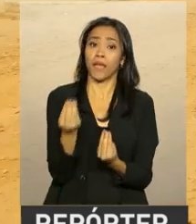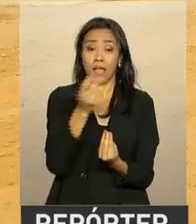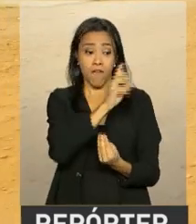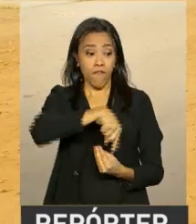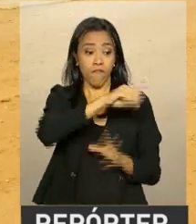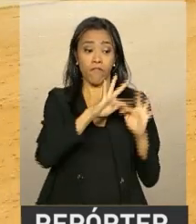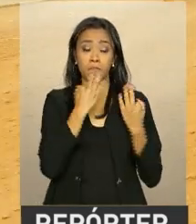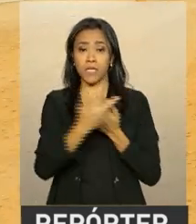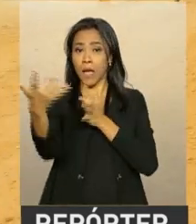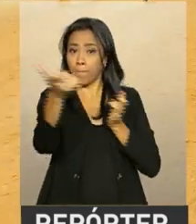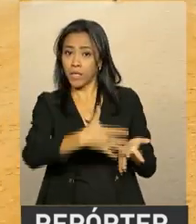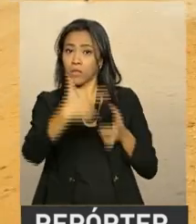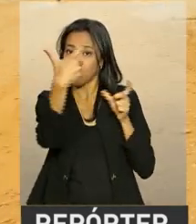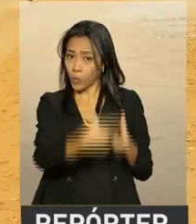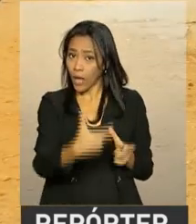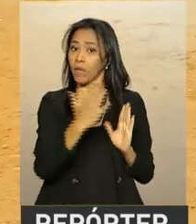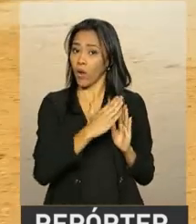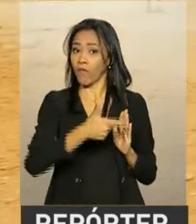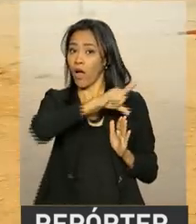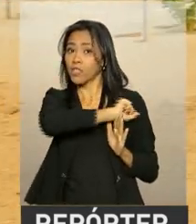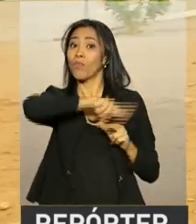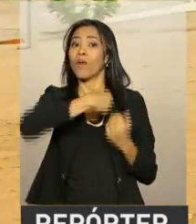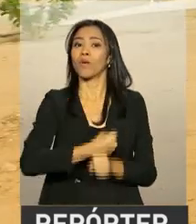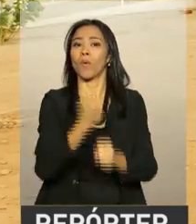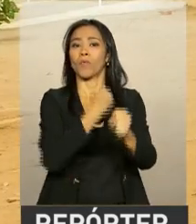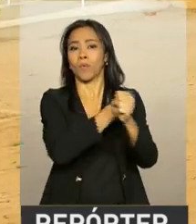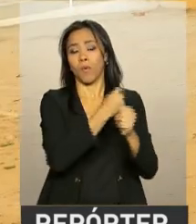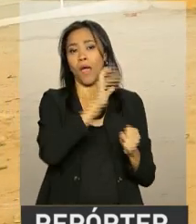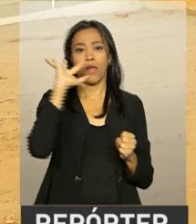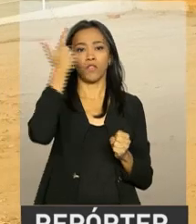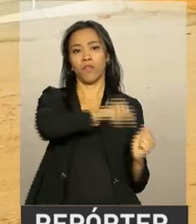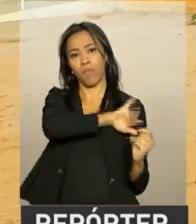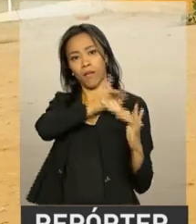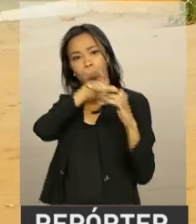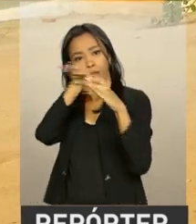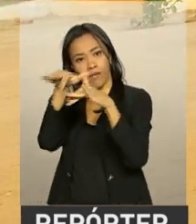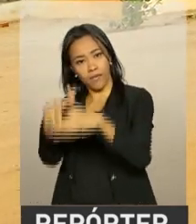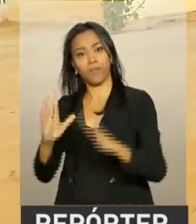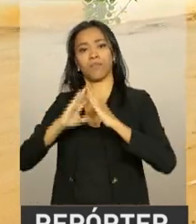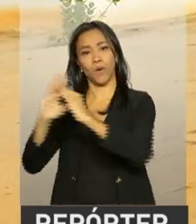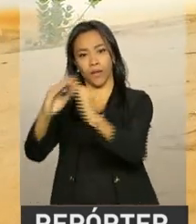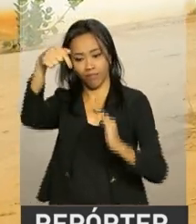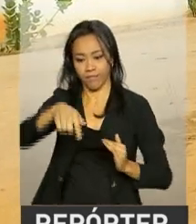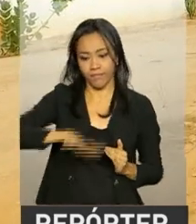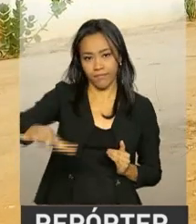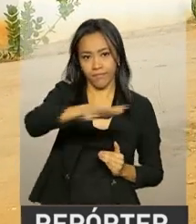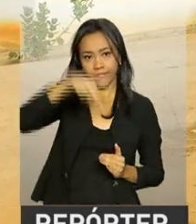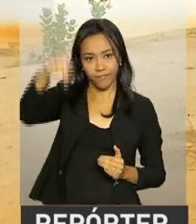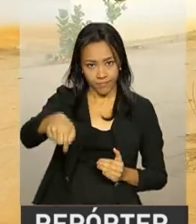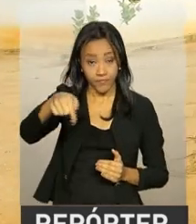famílias que deixaram os locais onde moravam por conta das obras, como uma contrapartida socioambiental do projeto.